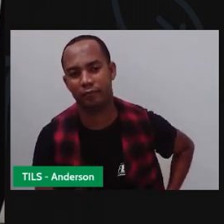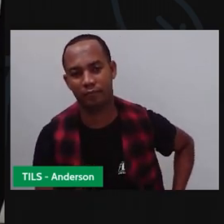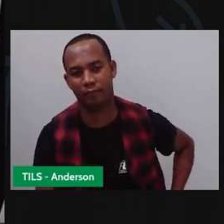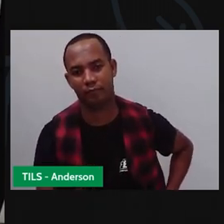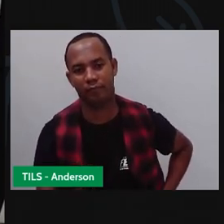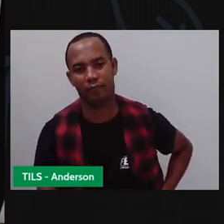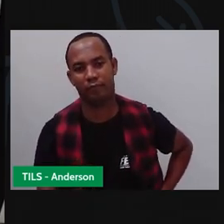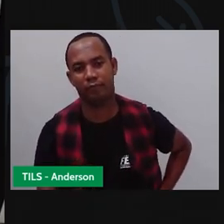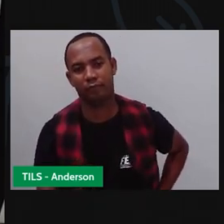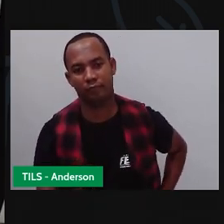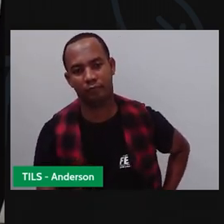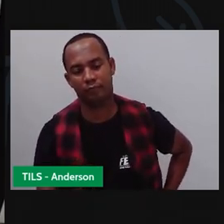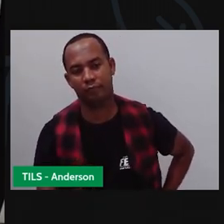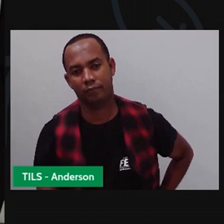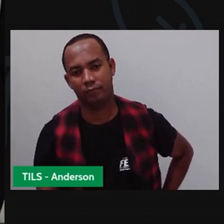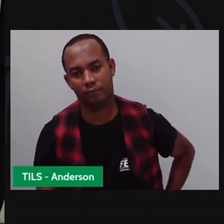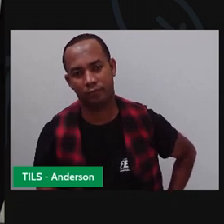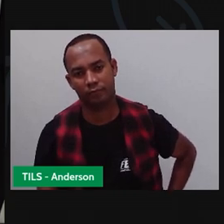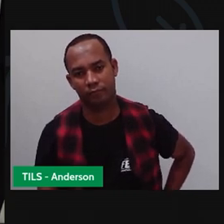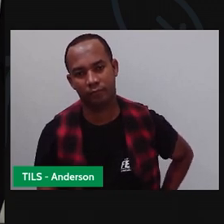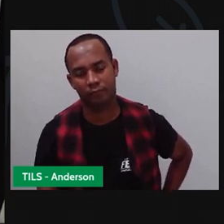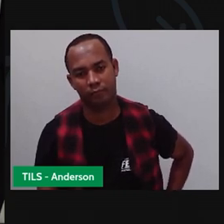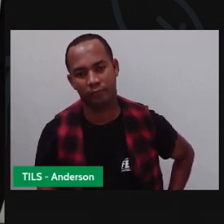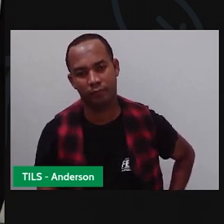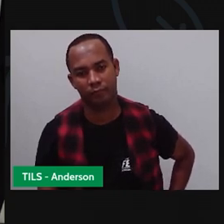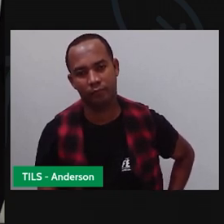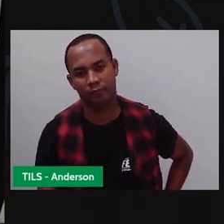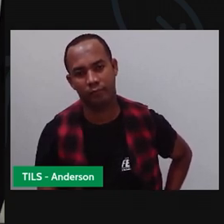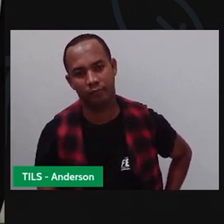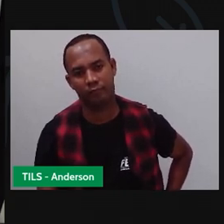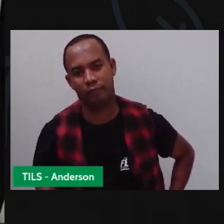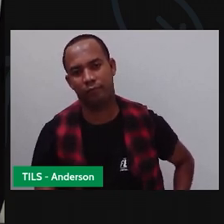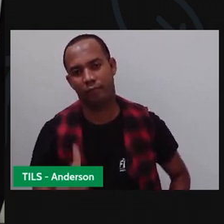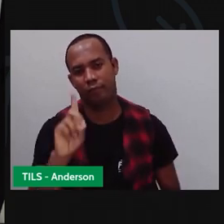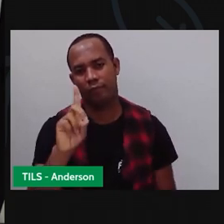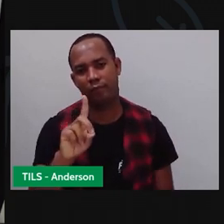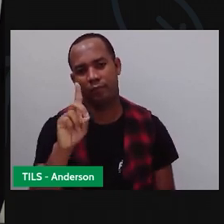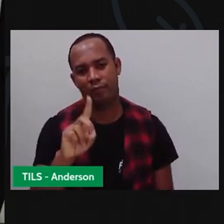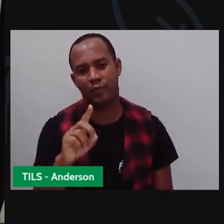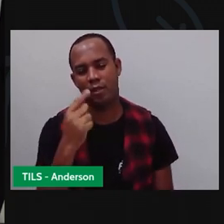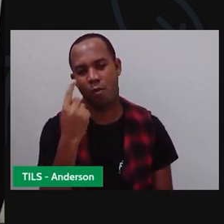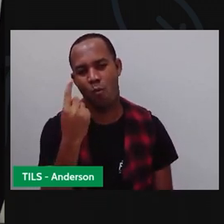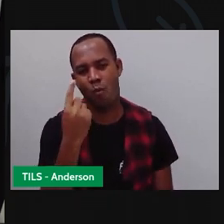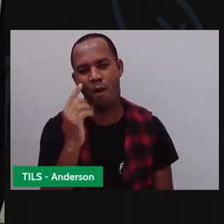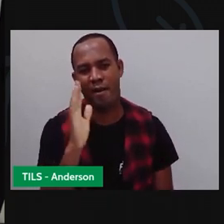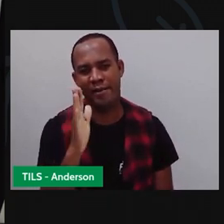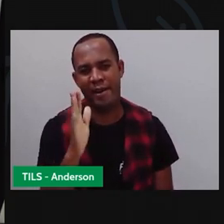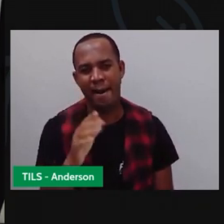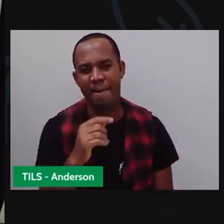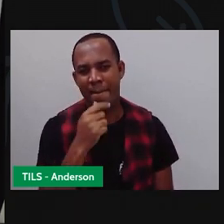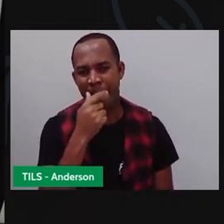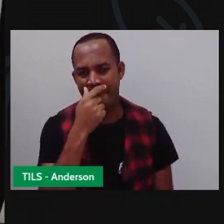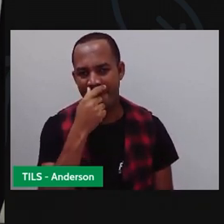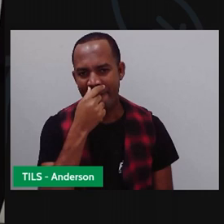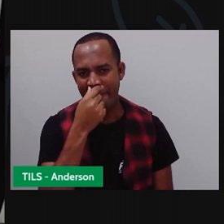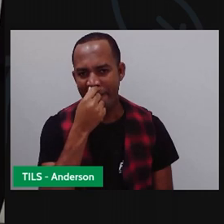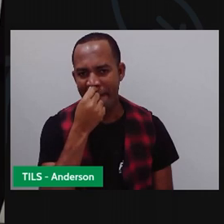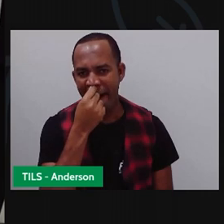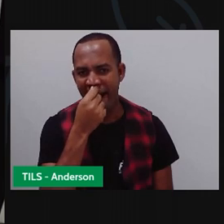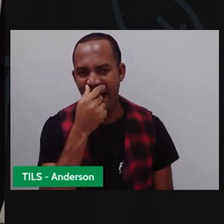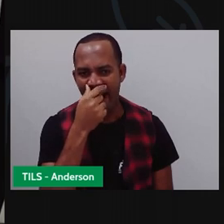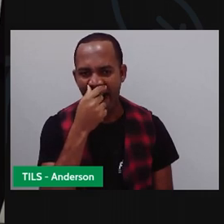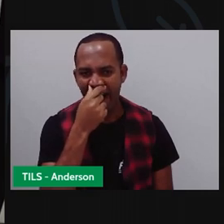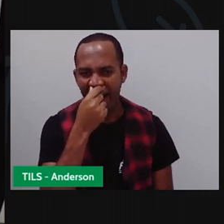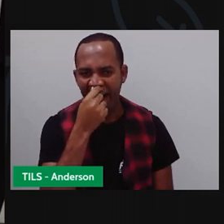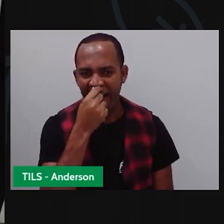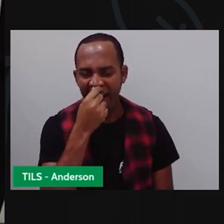Porque dez unidades já são o quê? Uma dezena. Então, isso aqui eu faço o quê? Se aqui eu já formei uma dezena, eu desço